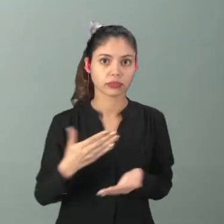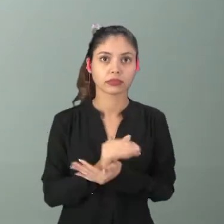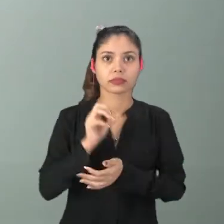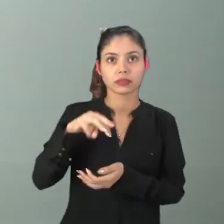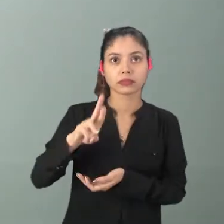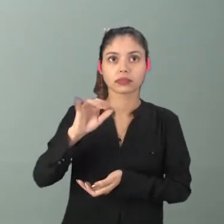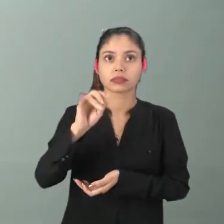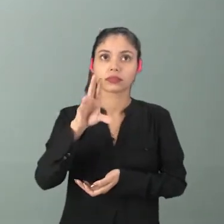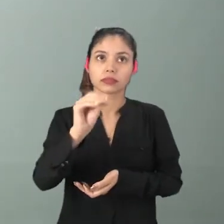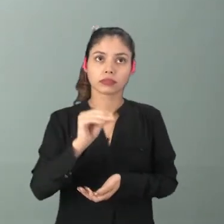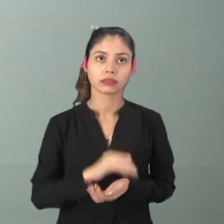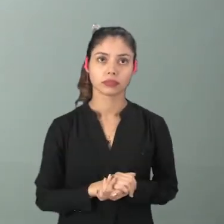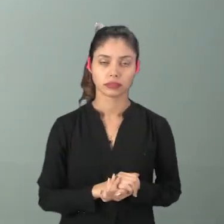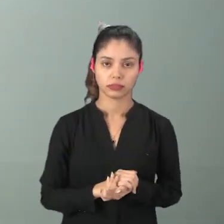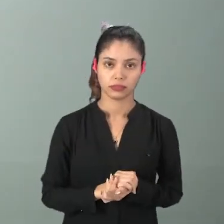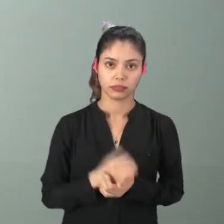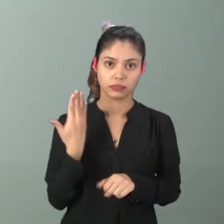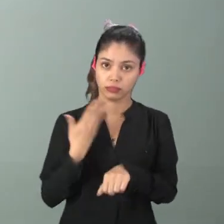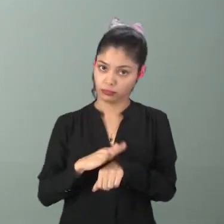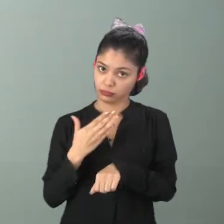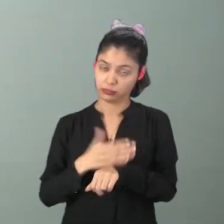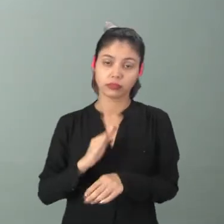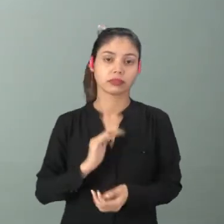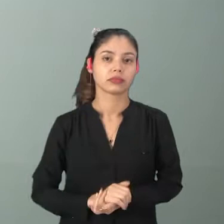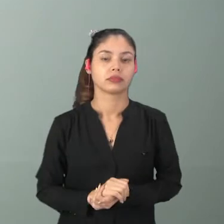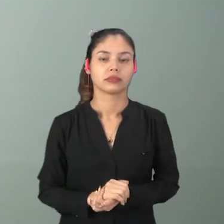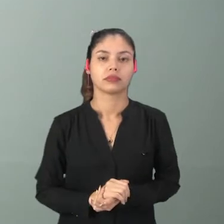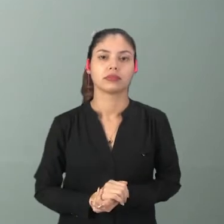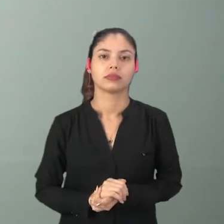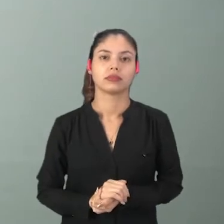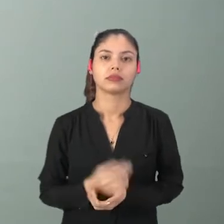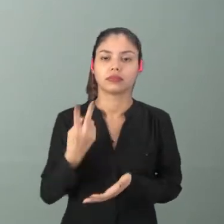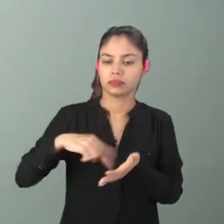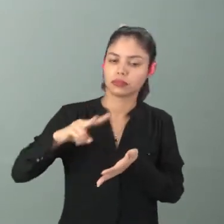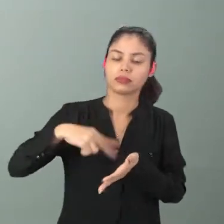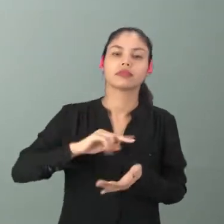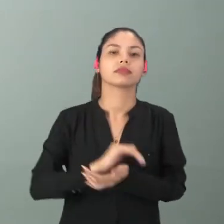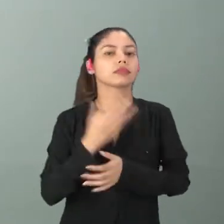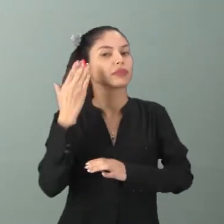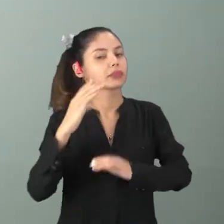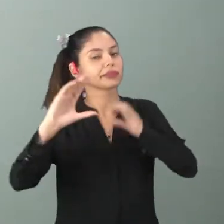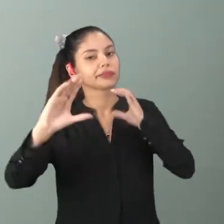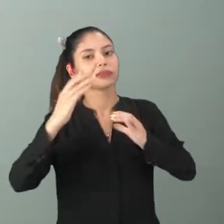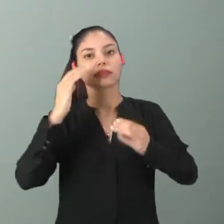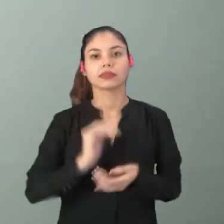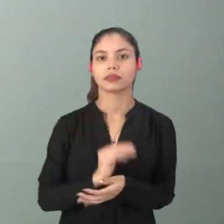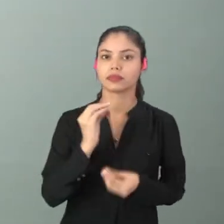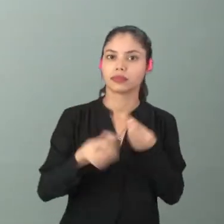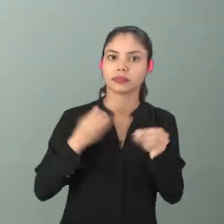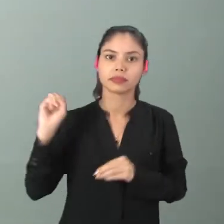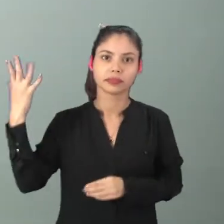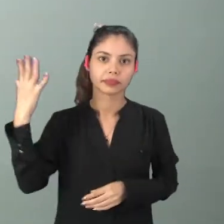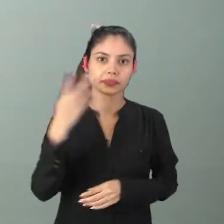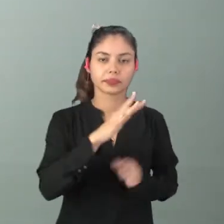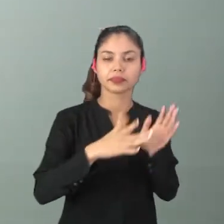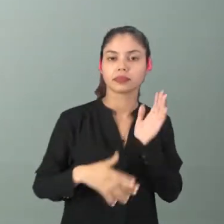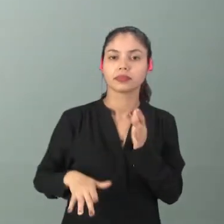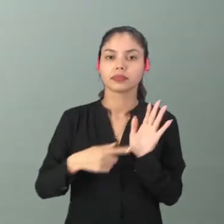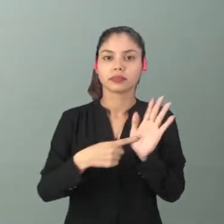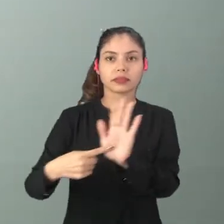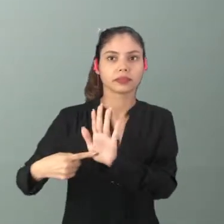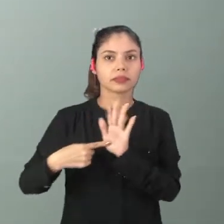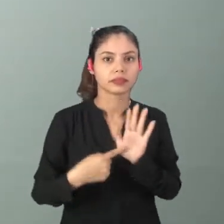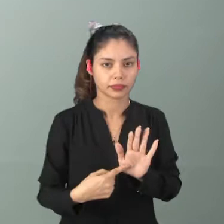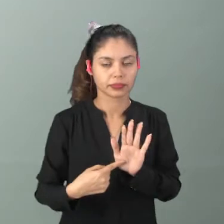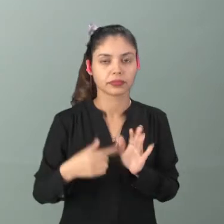maracatu, ele é praticado e ele é dançado, cantado, como acontece nas apresentações